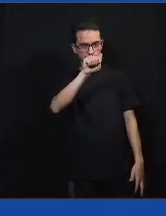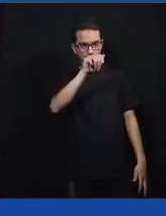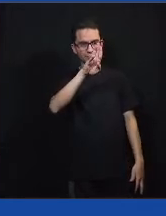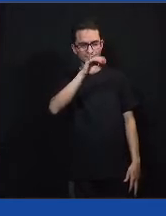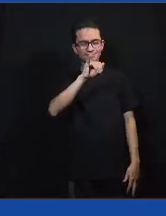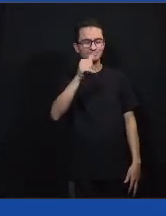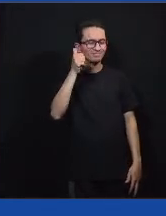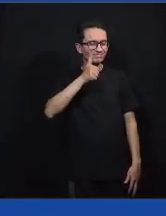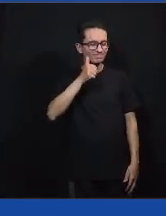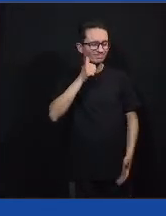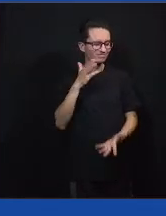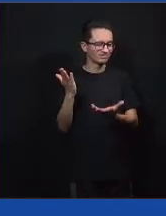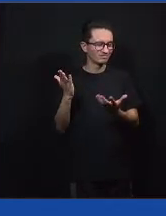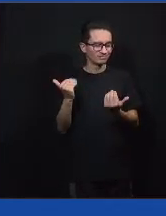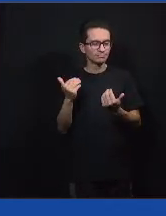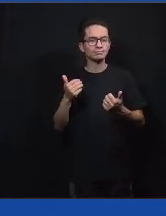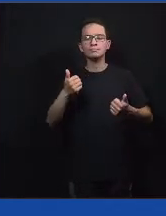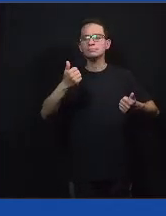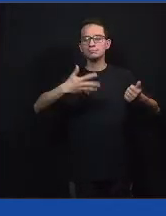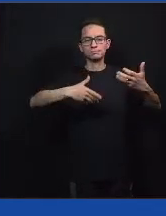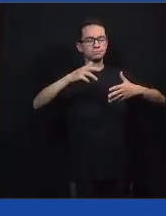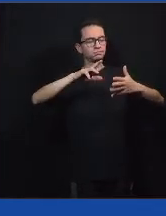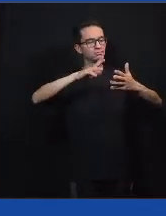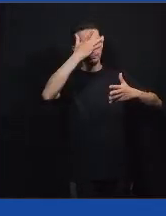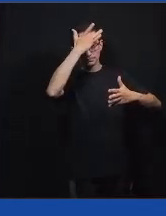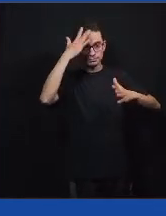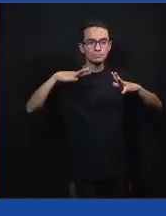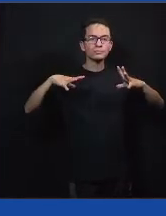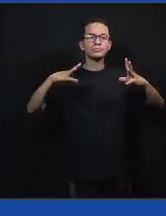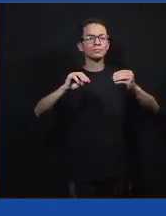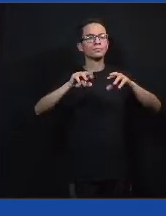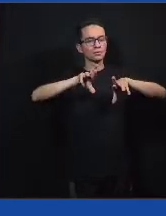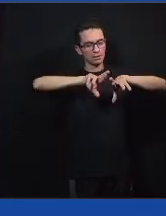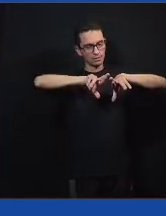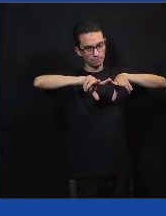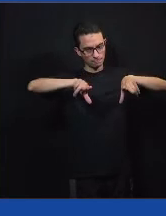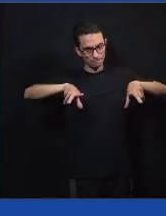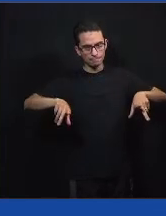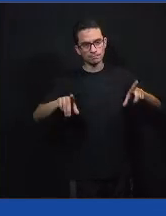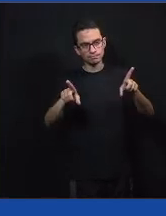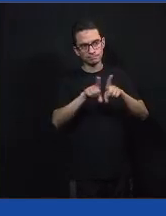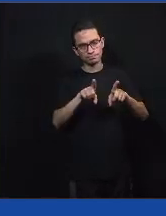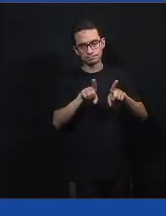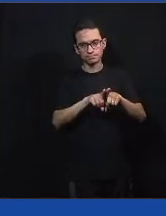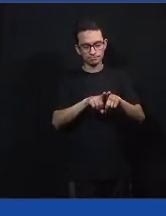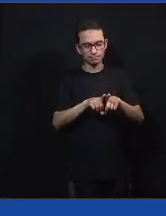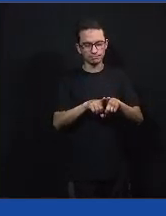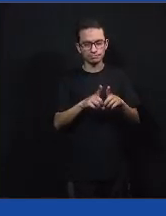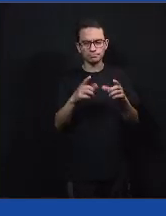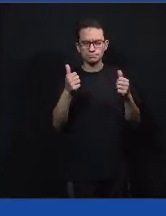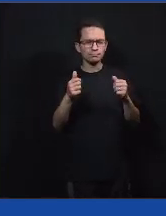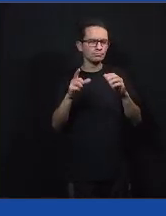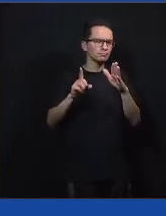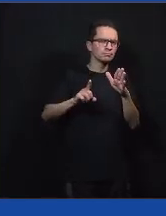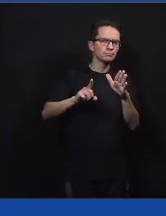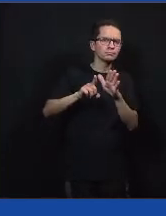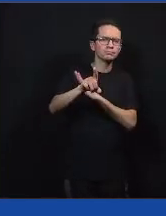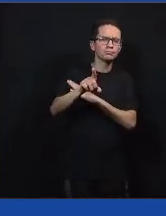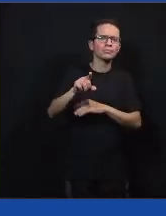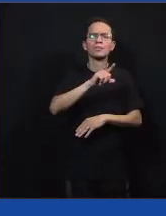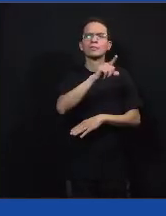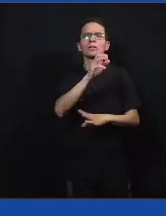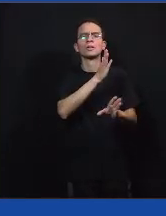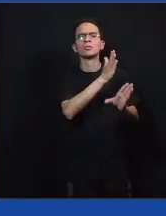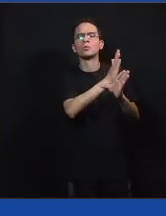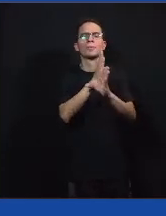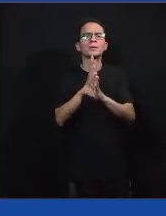explicitando o tempo todo de como as pessoas são diferentes. A juventude também... As juventudes são também muito diferentes. Então, em que medida a gente consegue identificar, mapear,